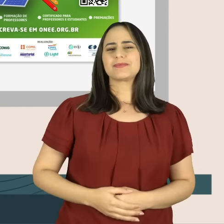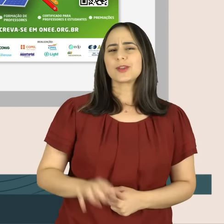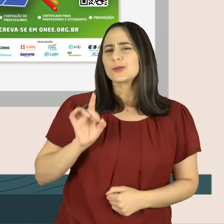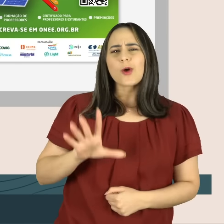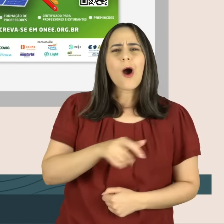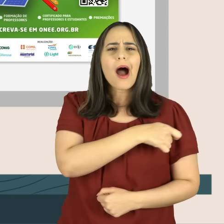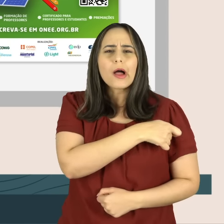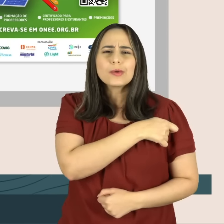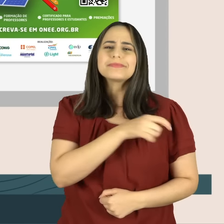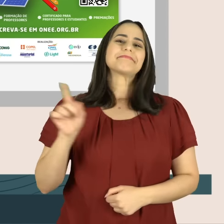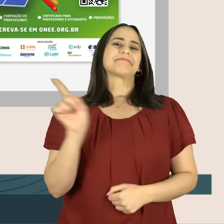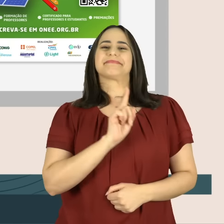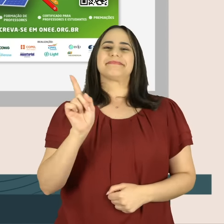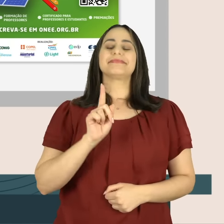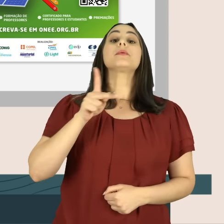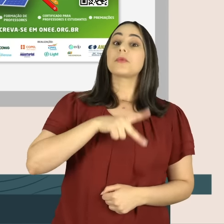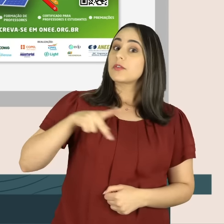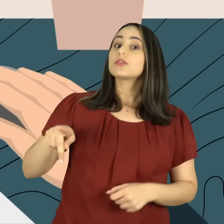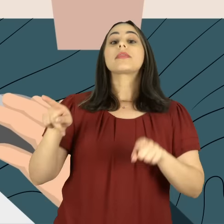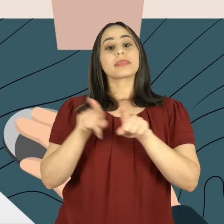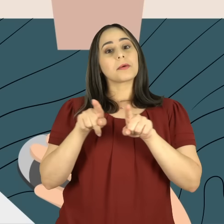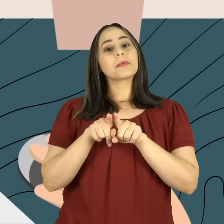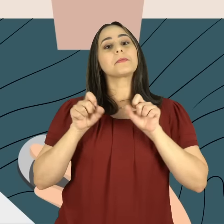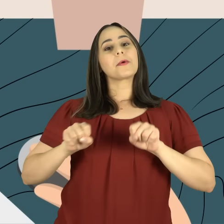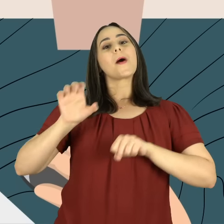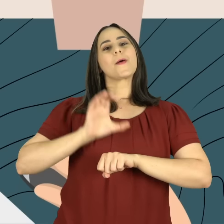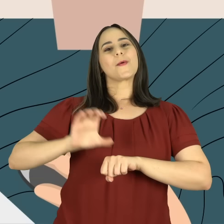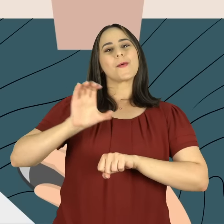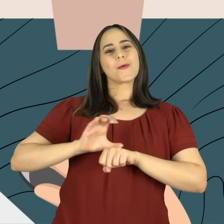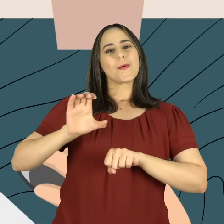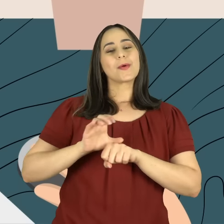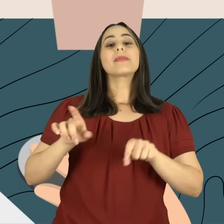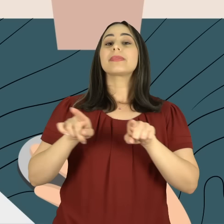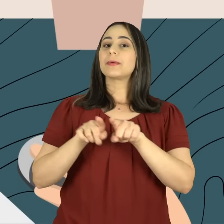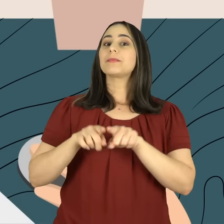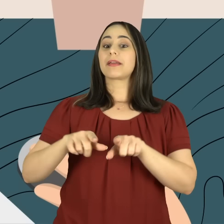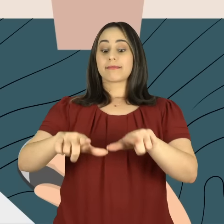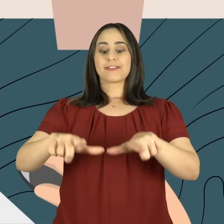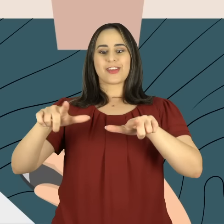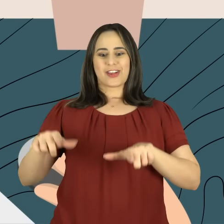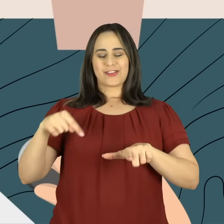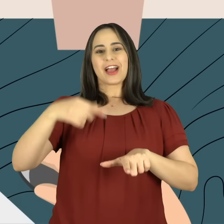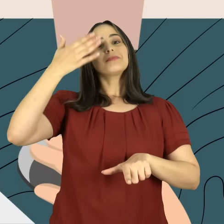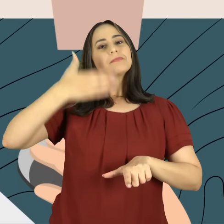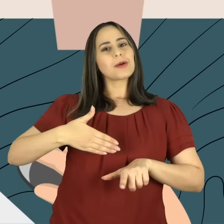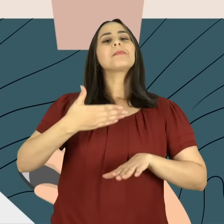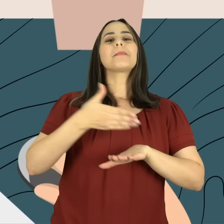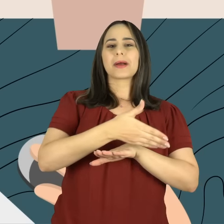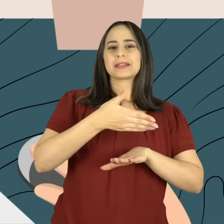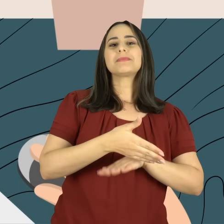Mas não são só os estudantes, não. Os professores também recebem cursos de formação e recebem